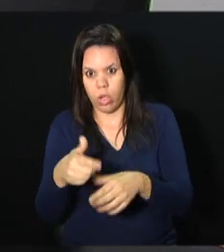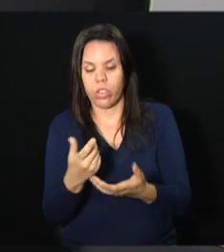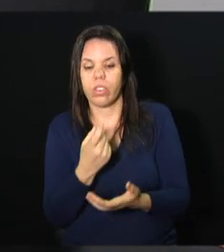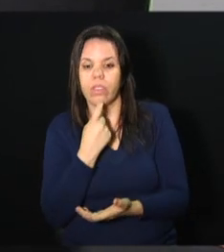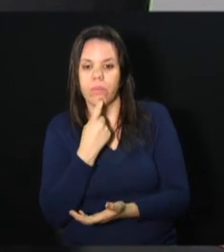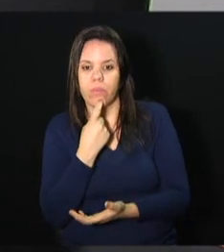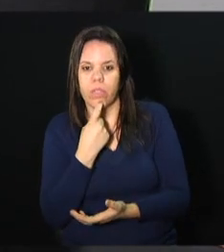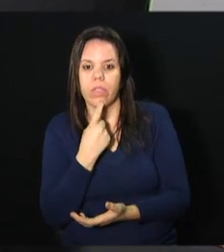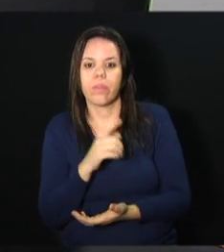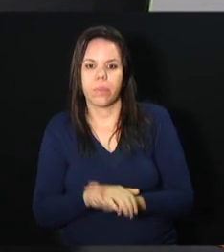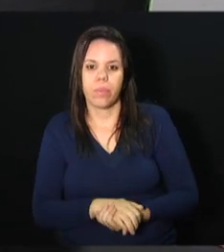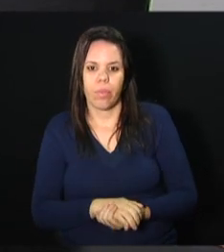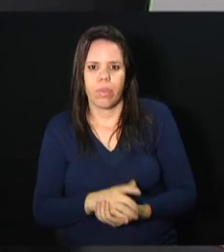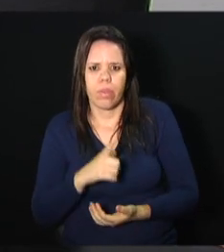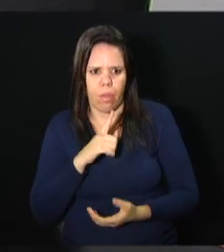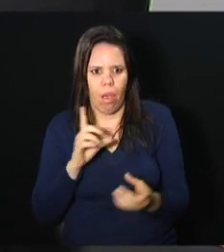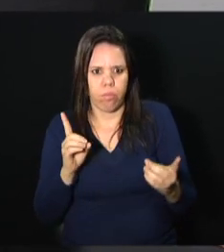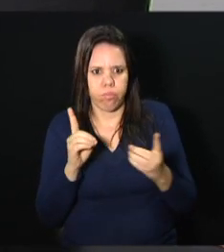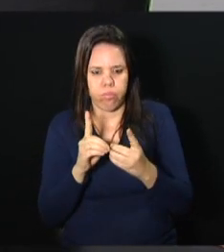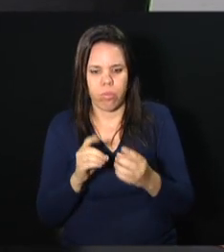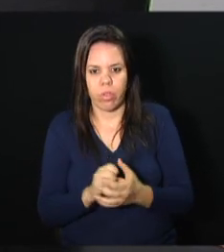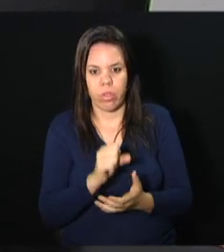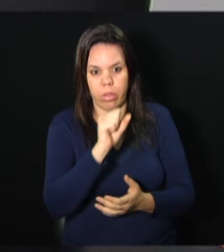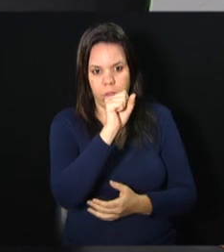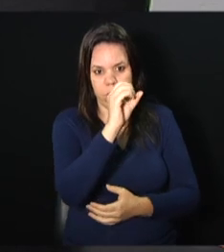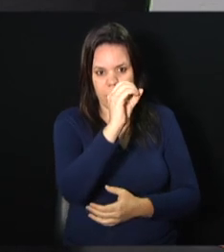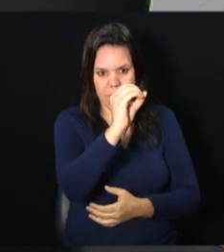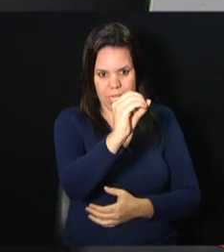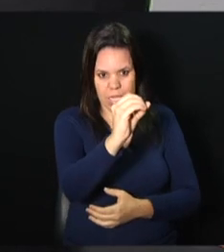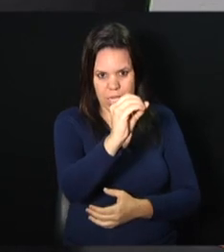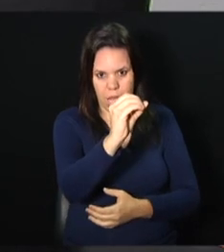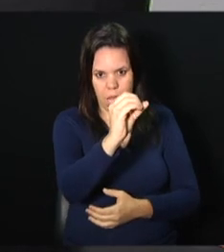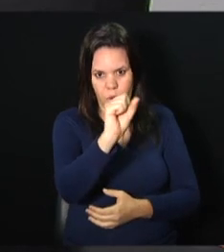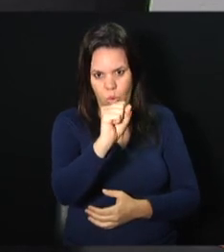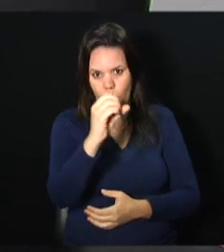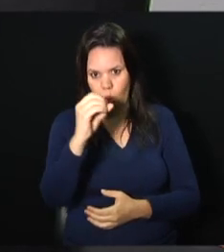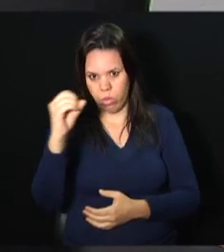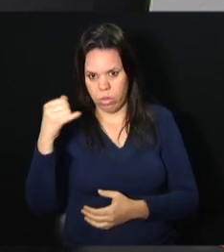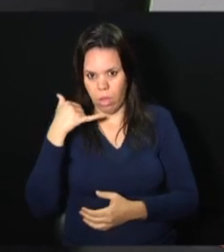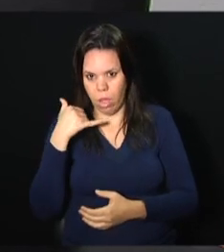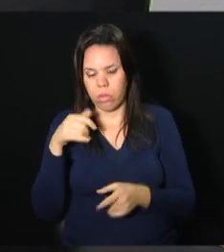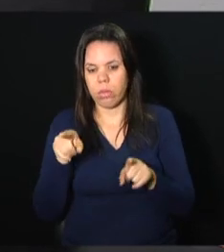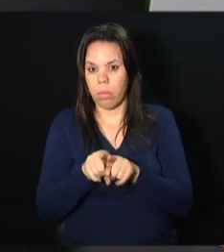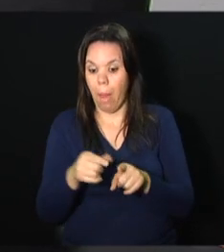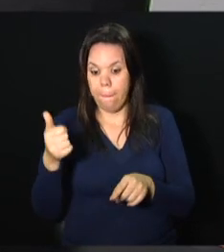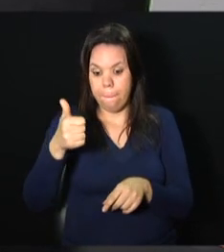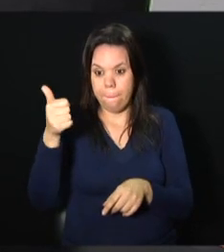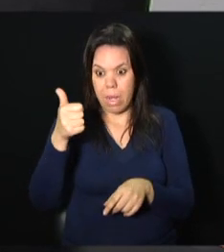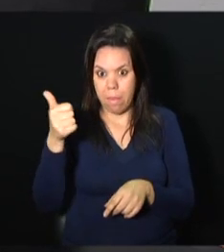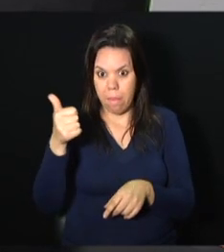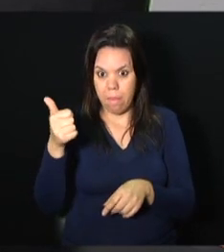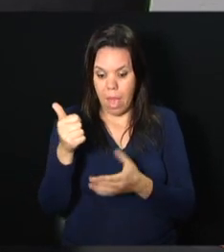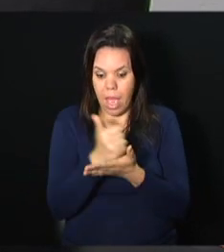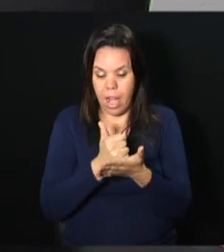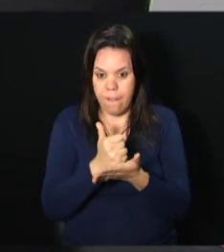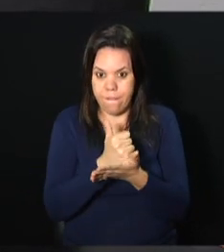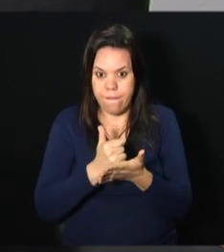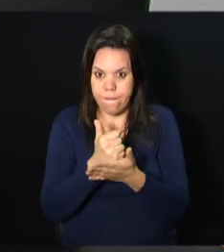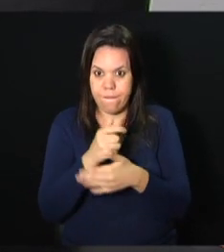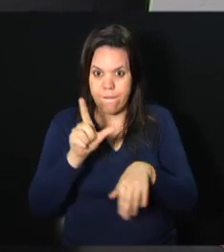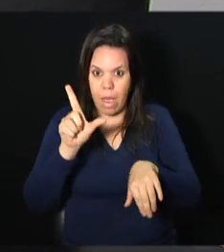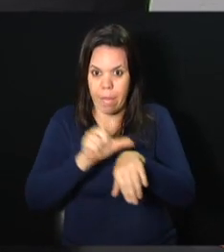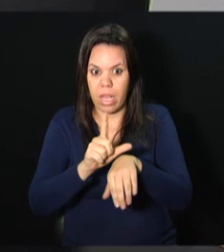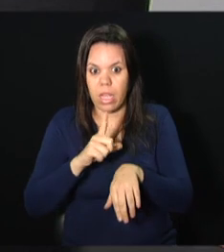uma área de atendimento de 0,800. Nós somos a primeira farmácia de manipulação do Brasil a ter uma central de